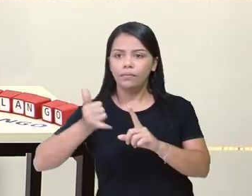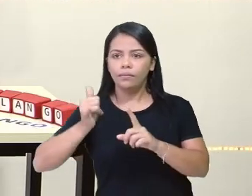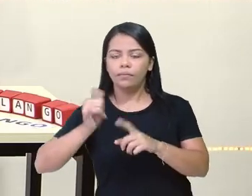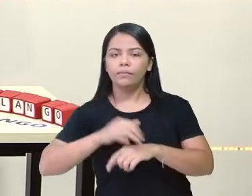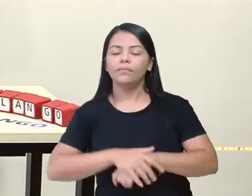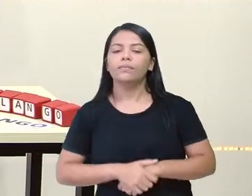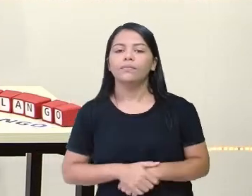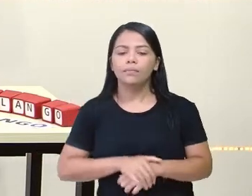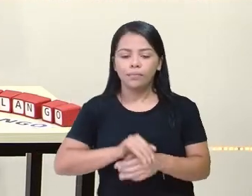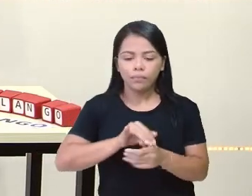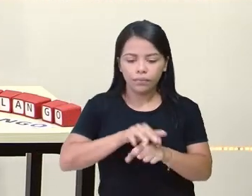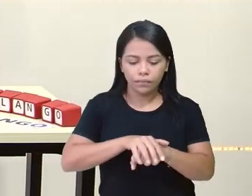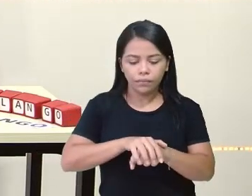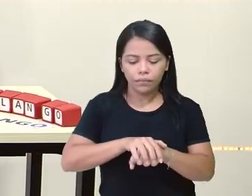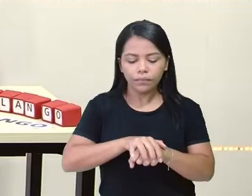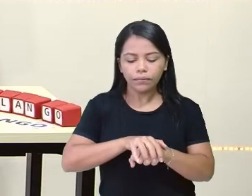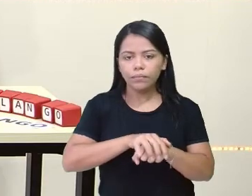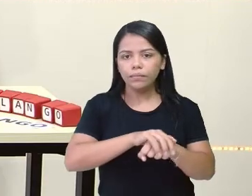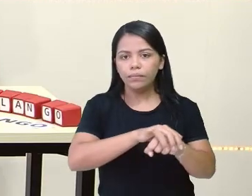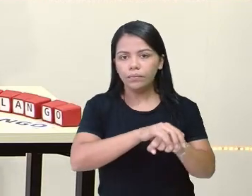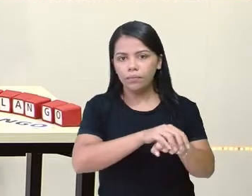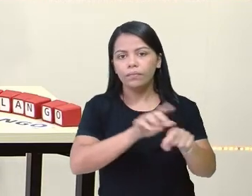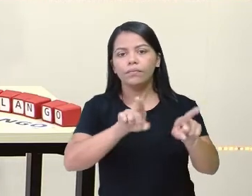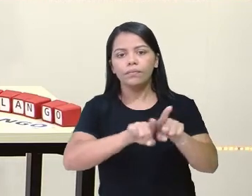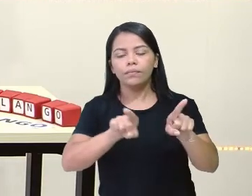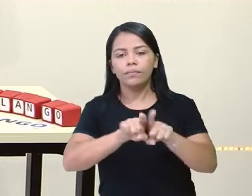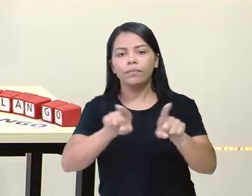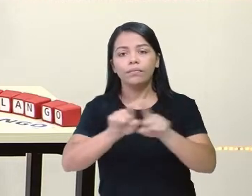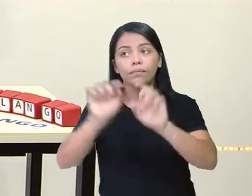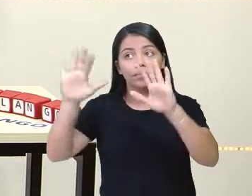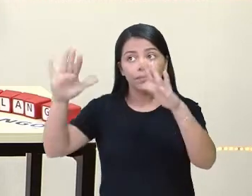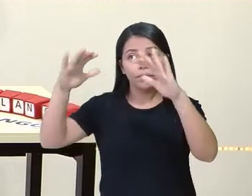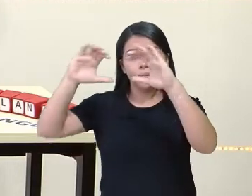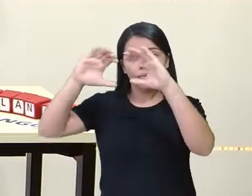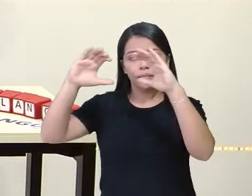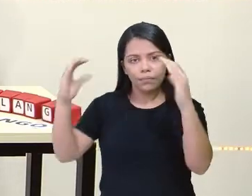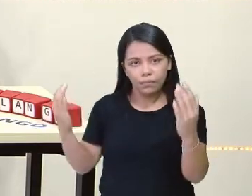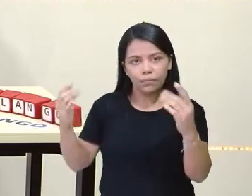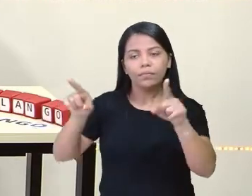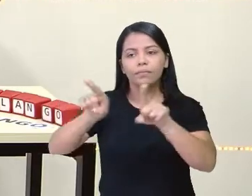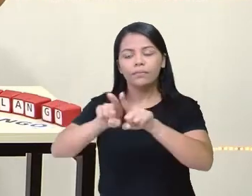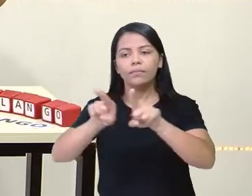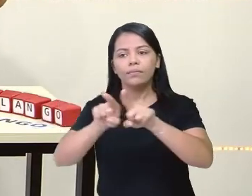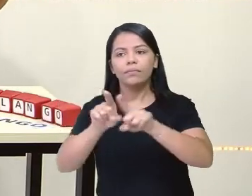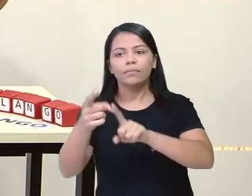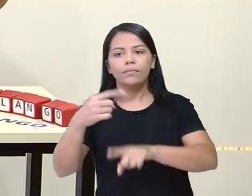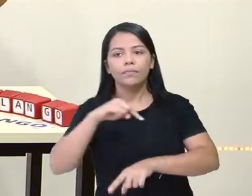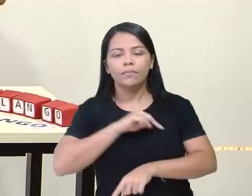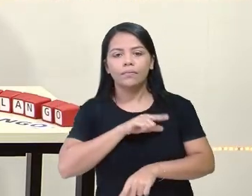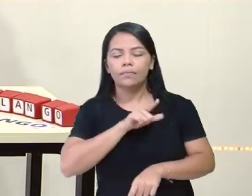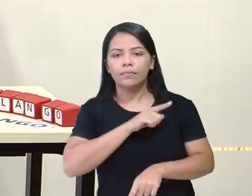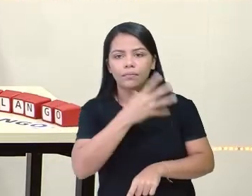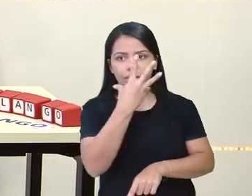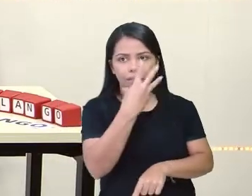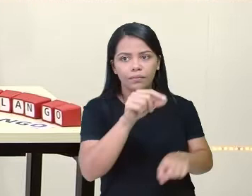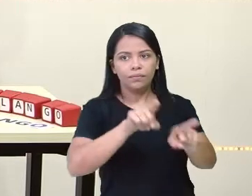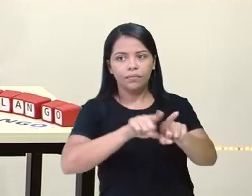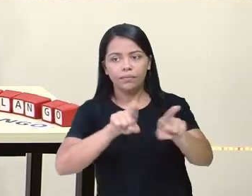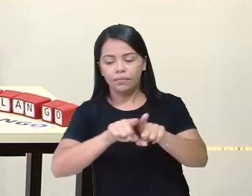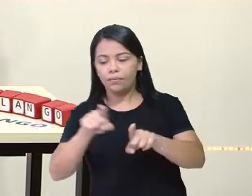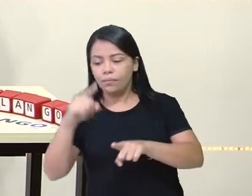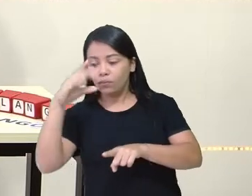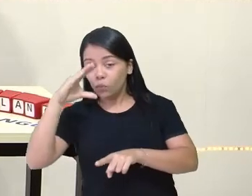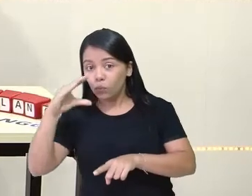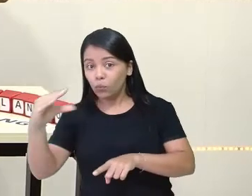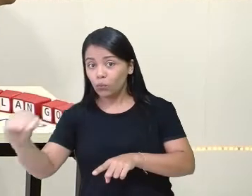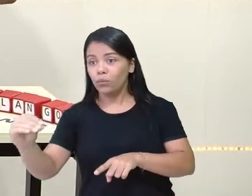Céu. A Raposa e o Tucano. E hoje, a Onça e o Gato. E amanhã? Será que tem outro? Fique bem atento às nossas